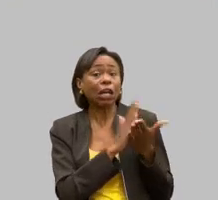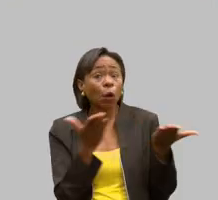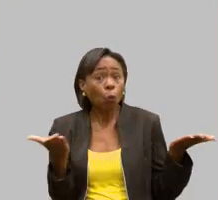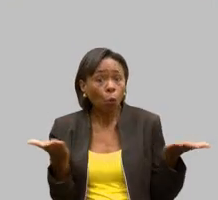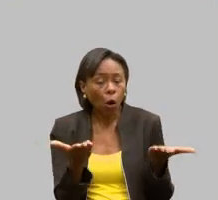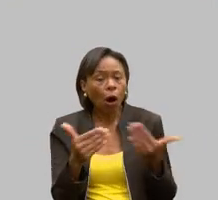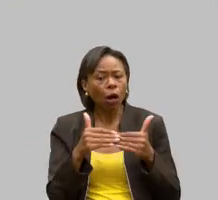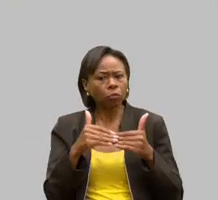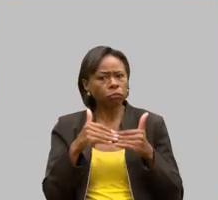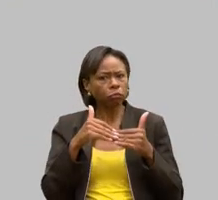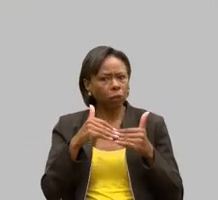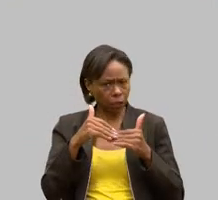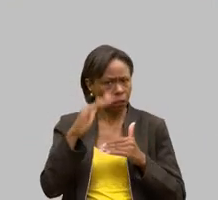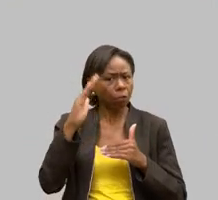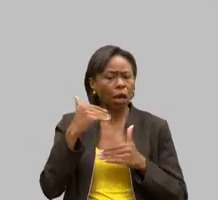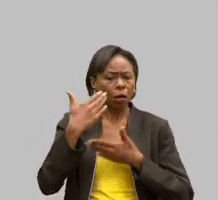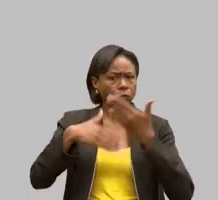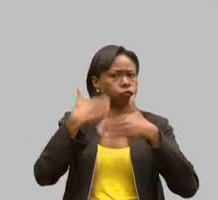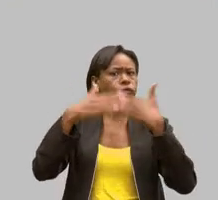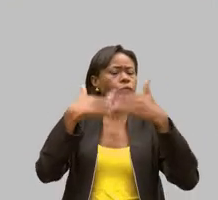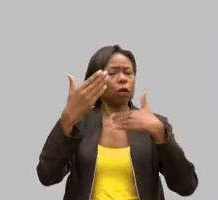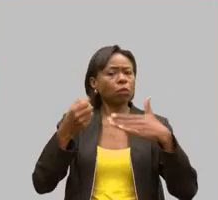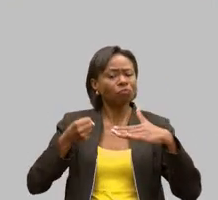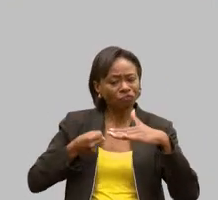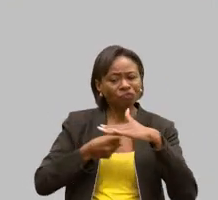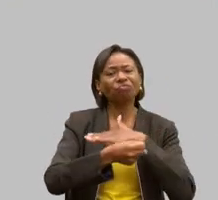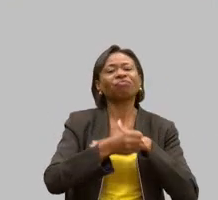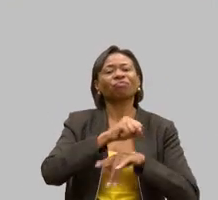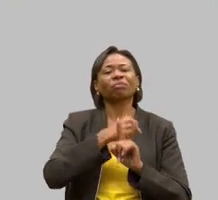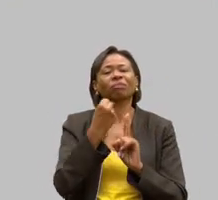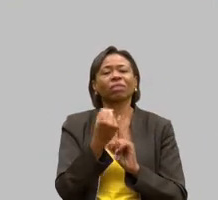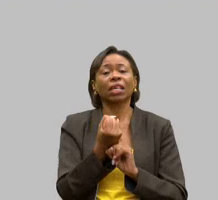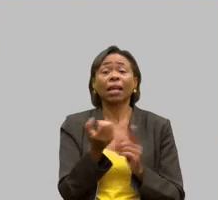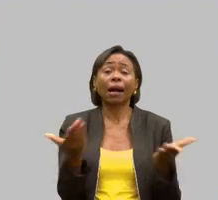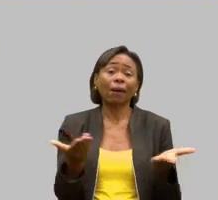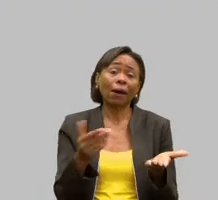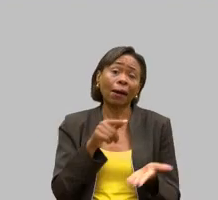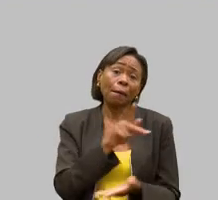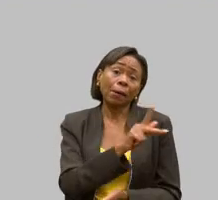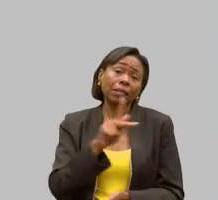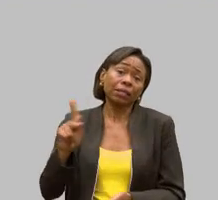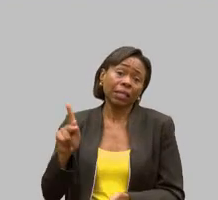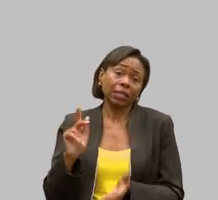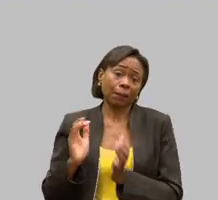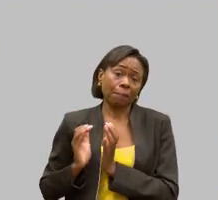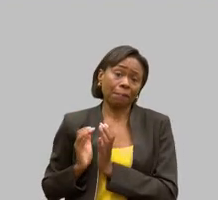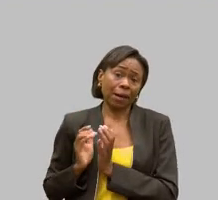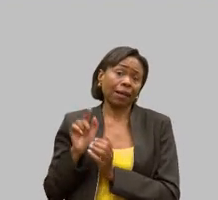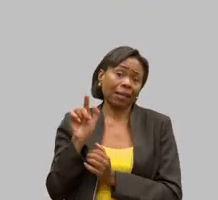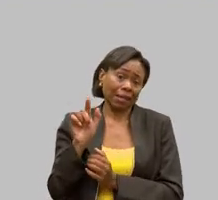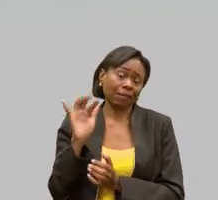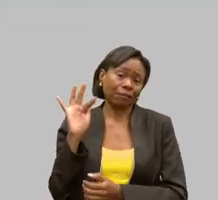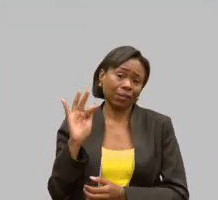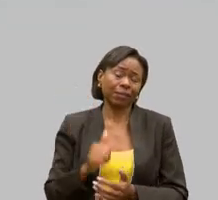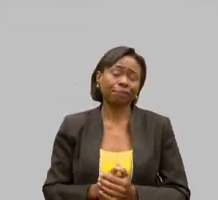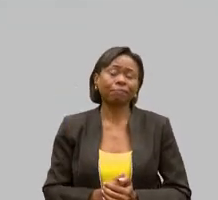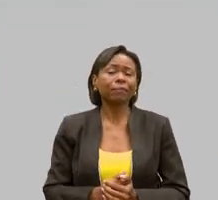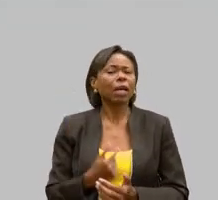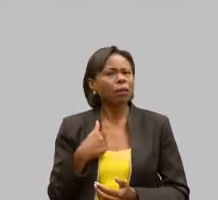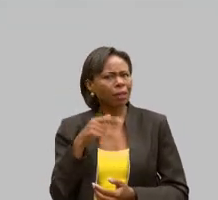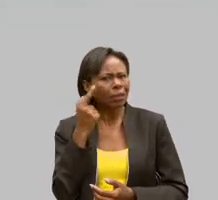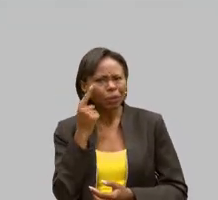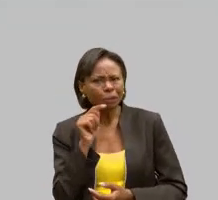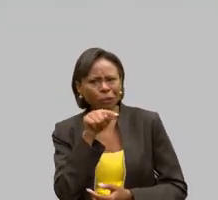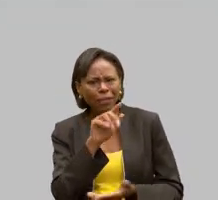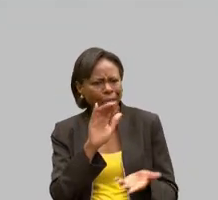e se tornou presidente da PAI de Florestal. Eu só não sabia, Alisson, que você casou e casou lá dentro